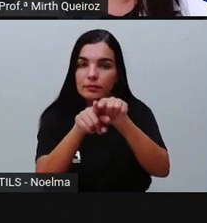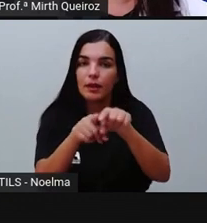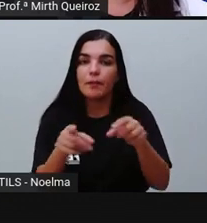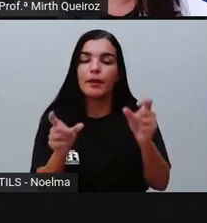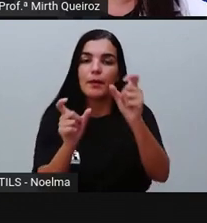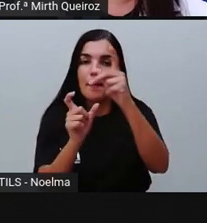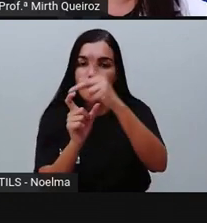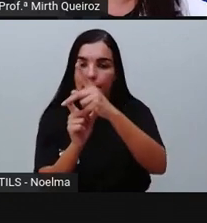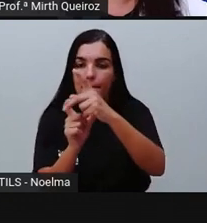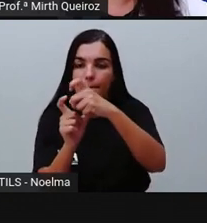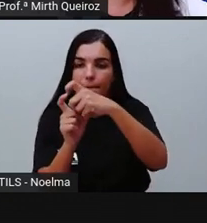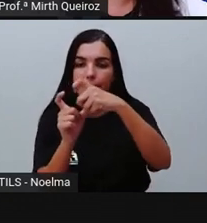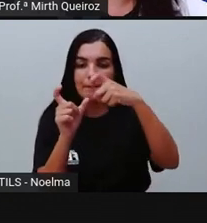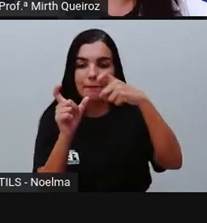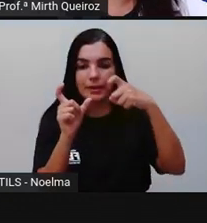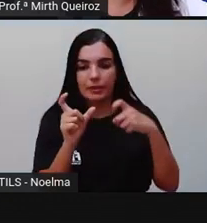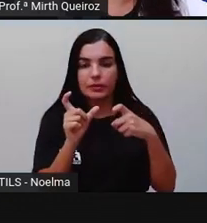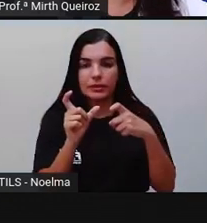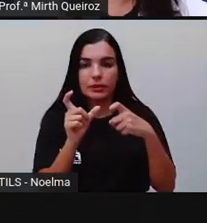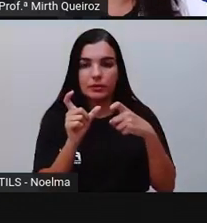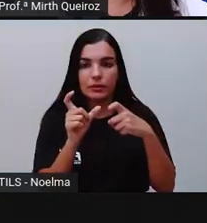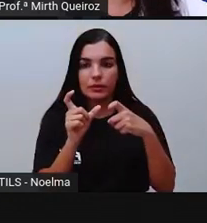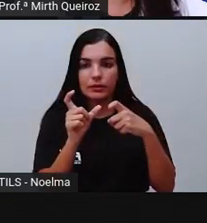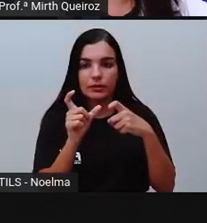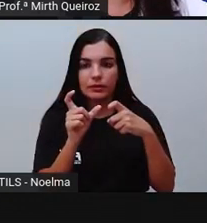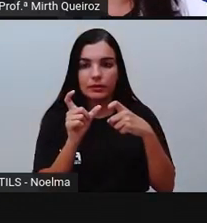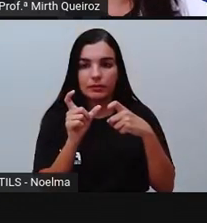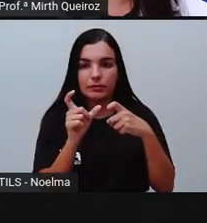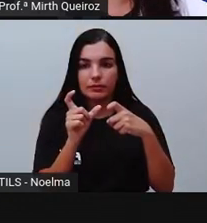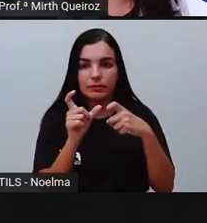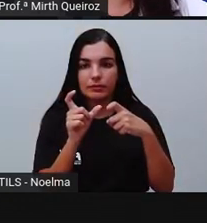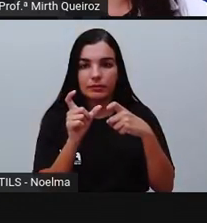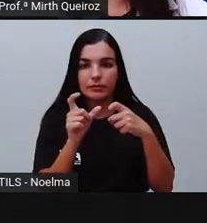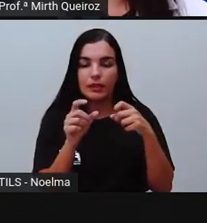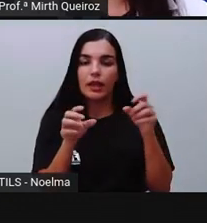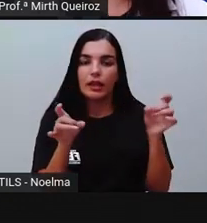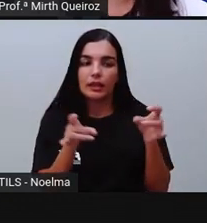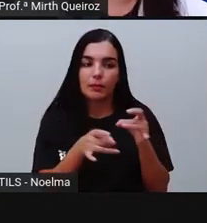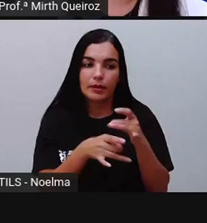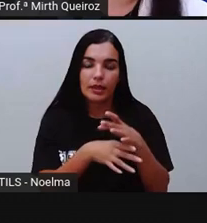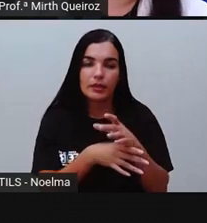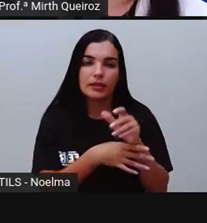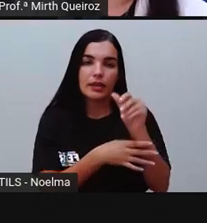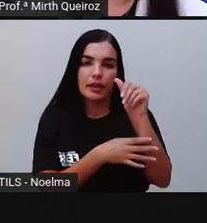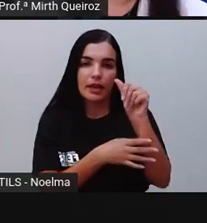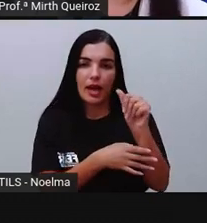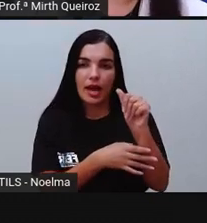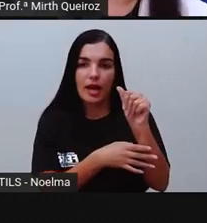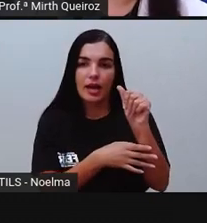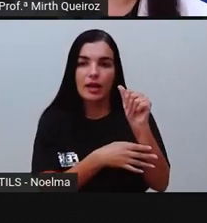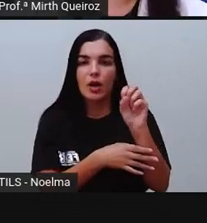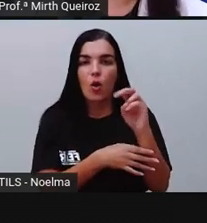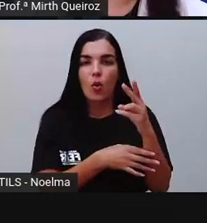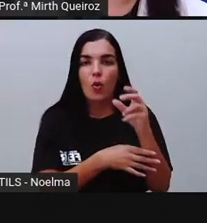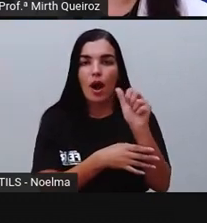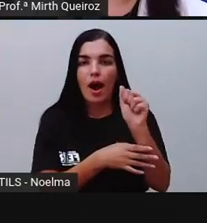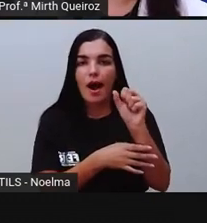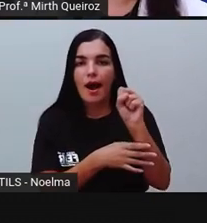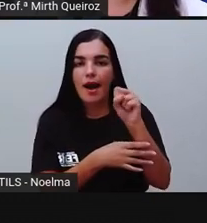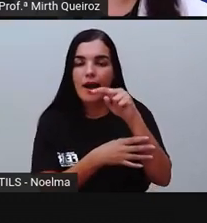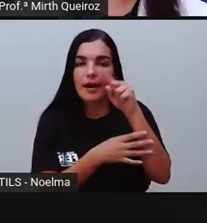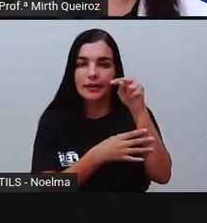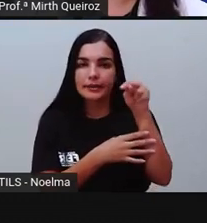A, acentuado, né? Ou AS ou ANS, certo? Nós tivemos ali